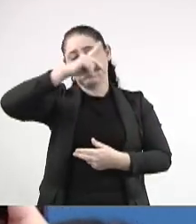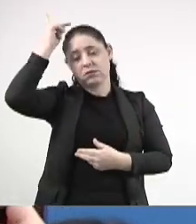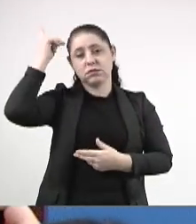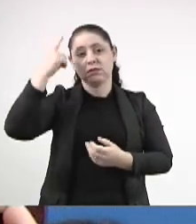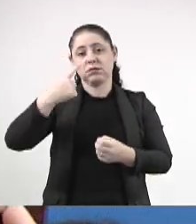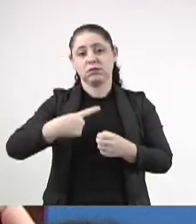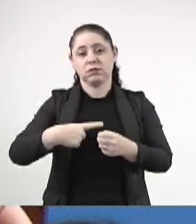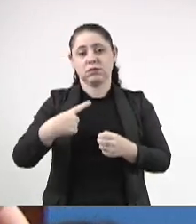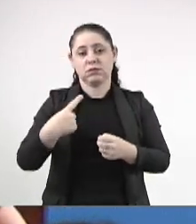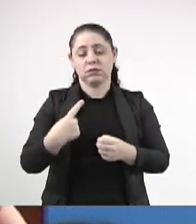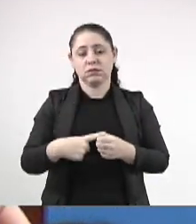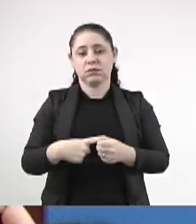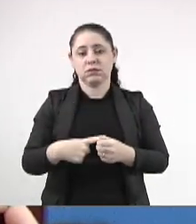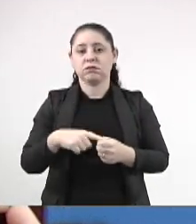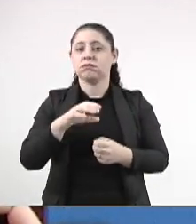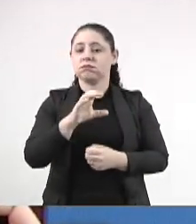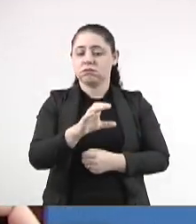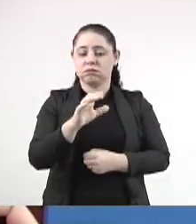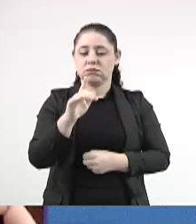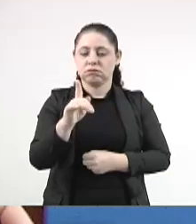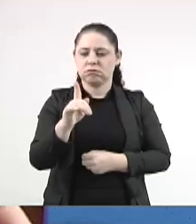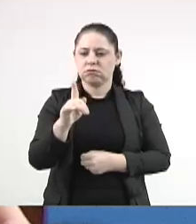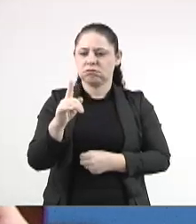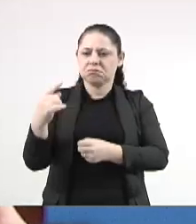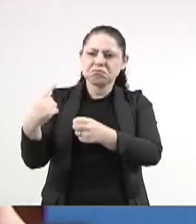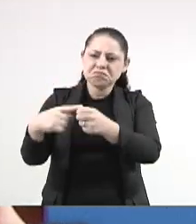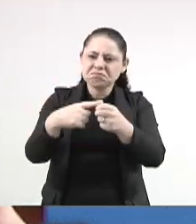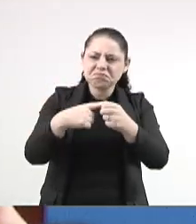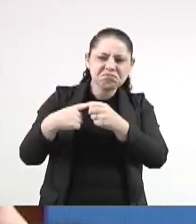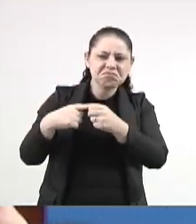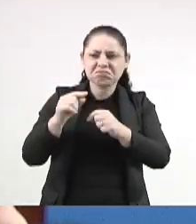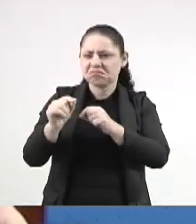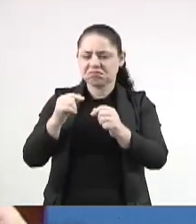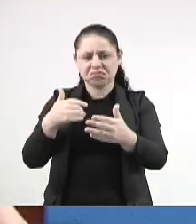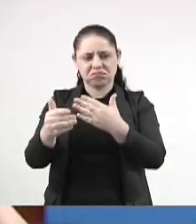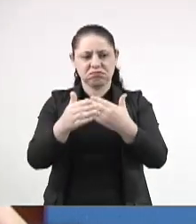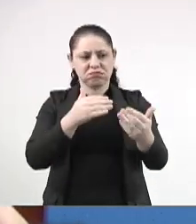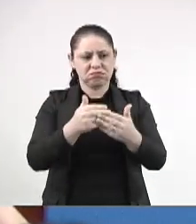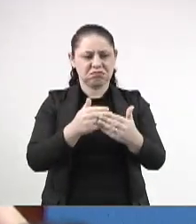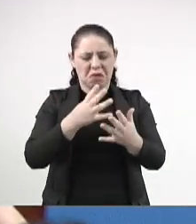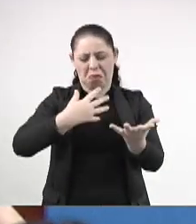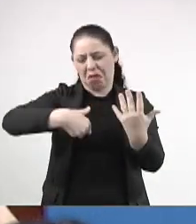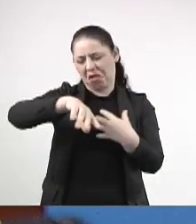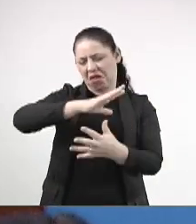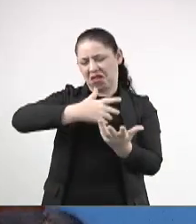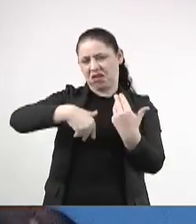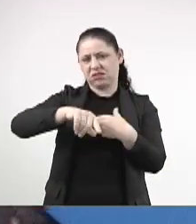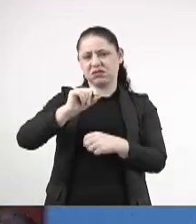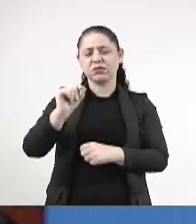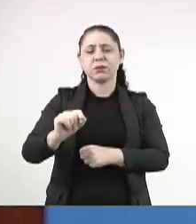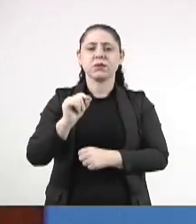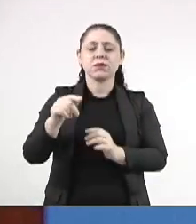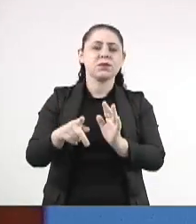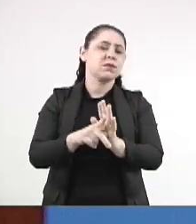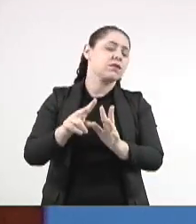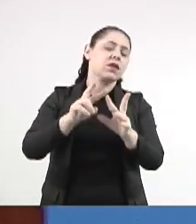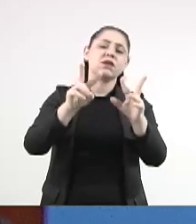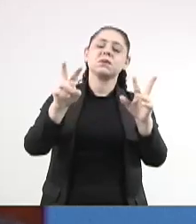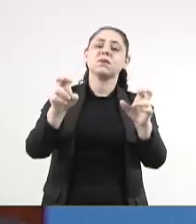cidade, em Campo Grande, em qualquer cidade, essa é a verdadeira esculhambação, essa questão